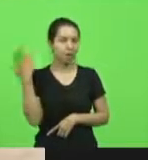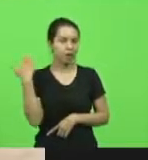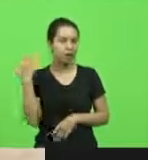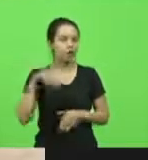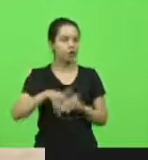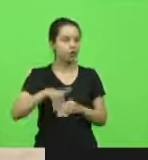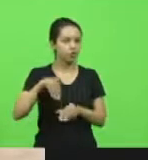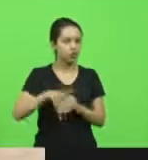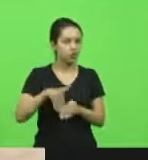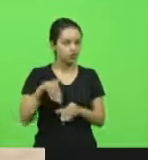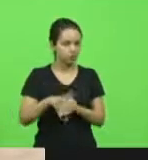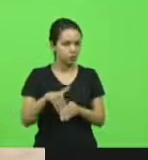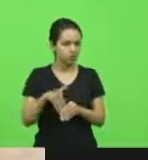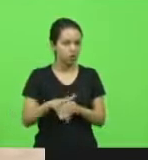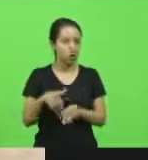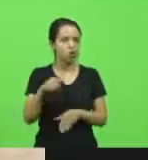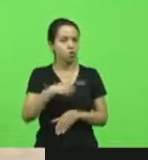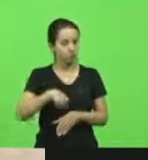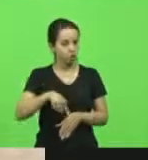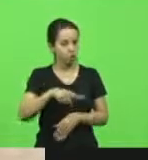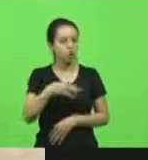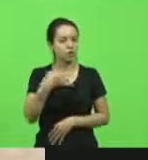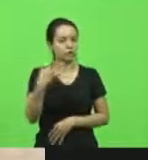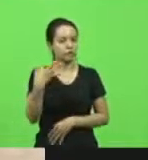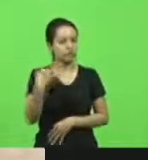nós estávamos corretos.